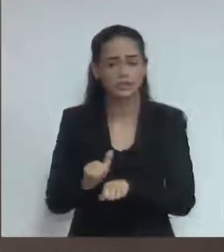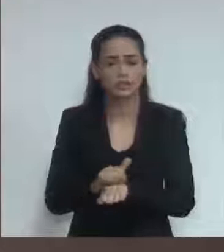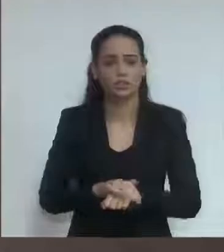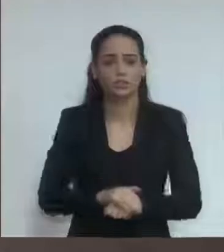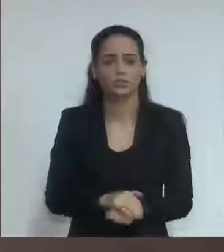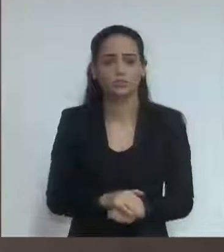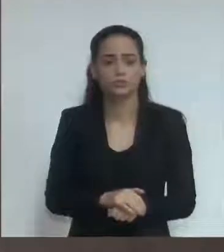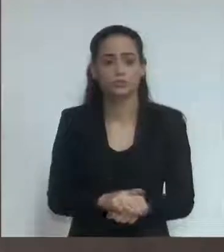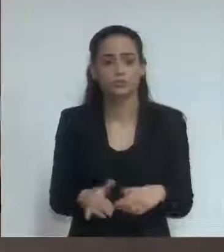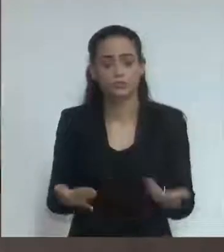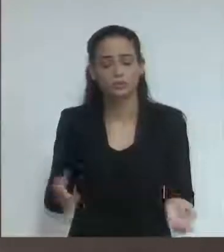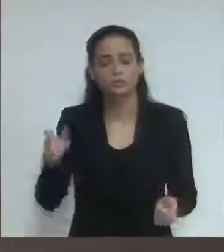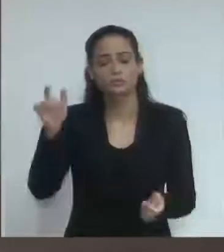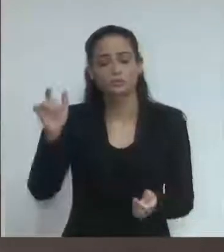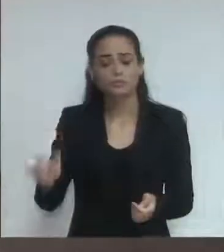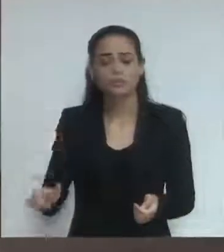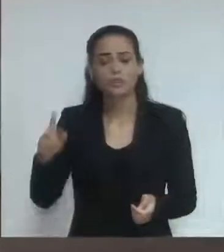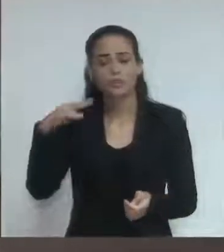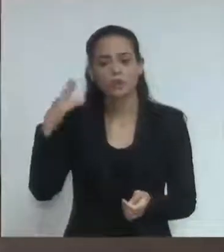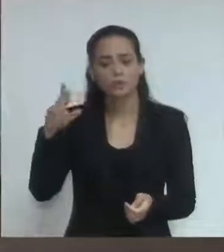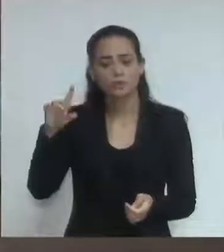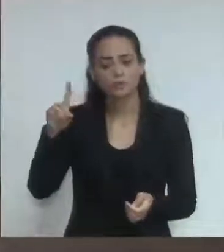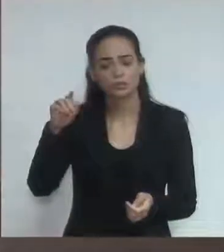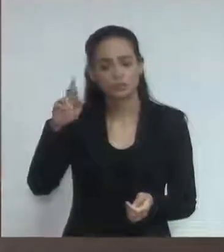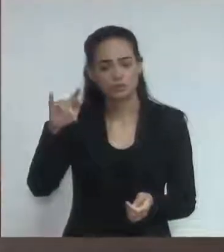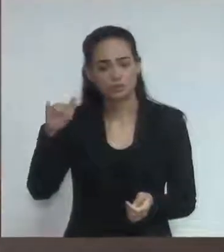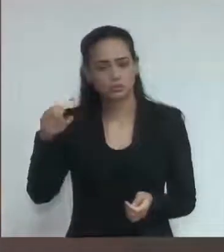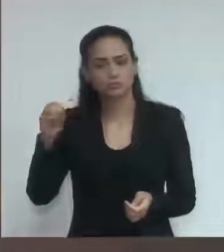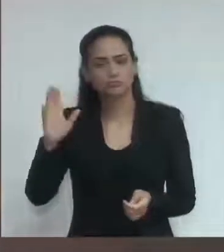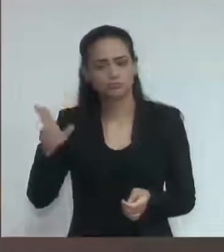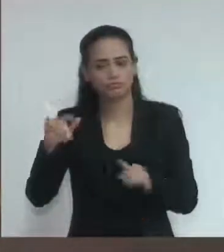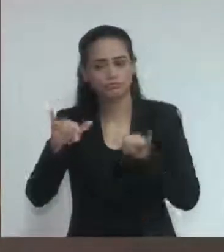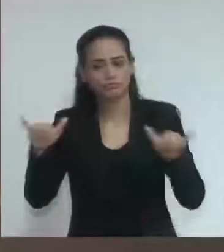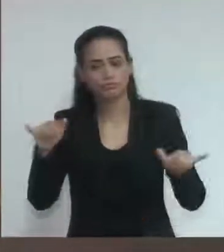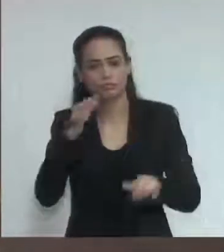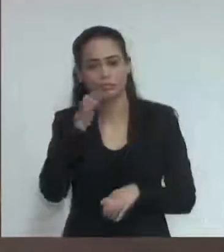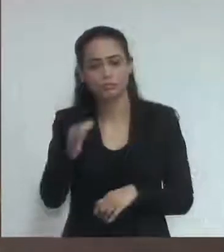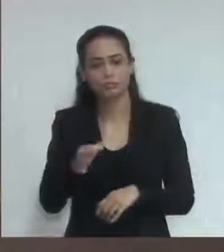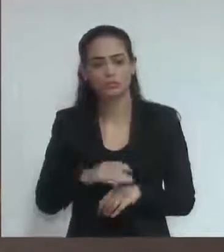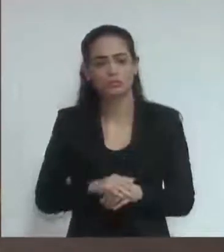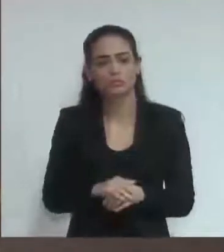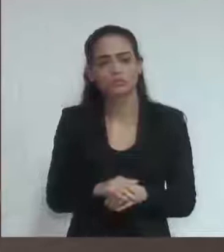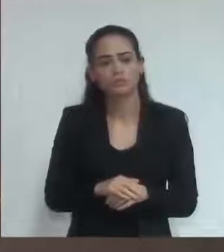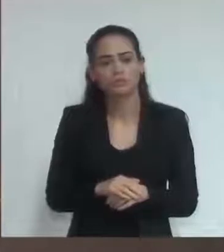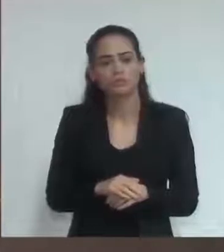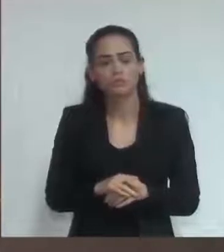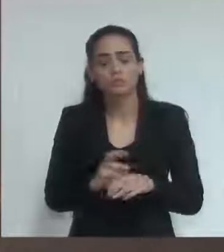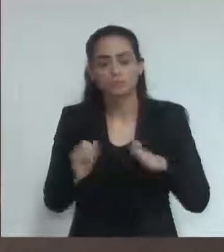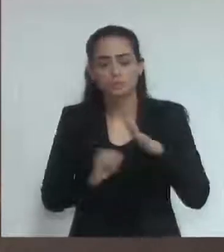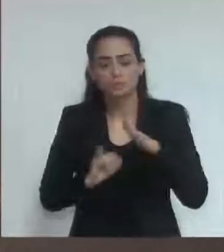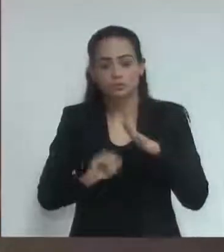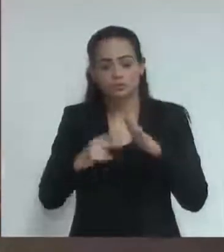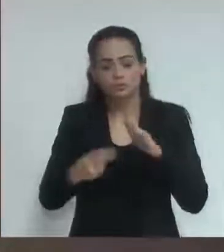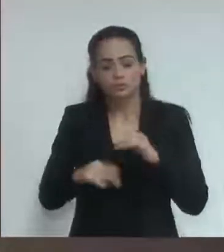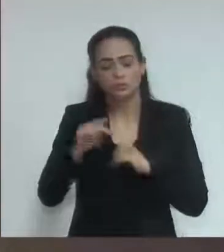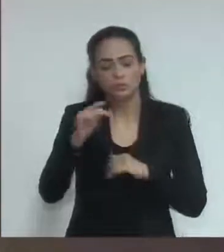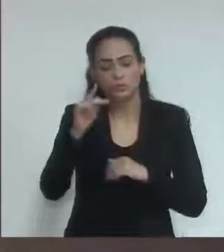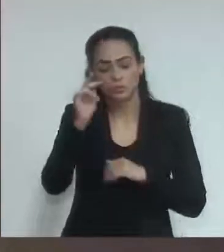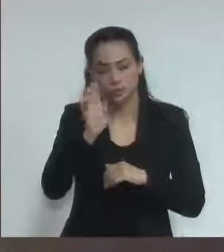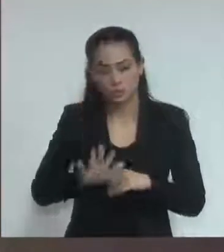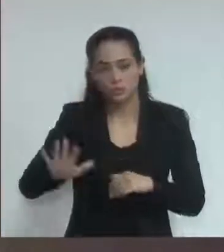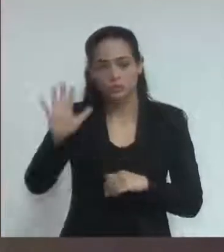vereador Rodrigo Passão já disse o Instituto Brasileiro de Administração Municipal IBAM já deu parecer pela